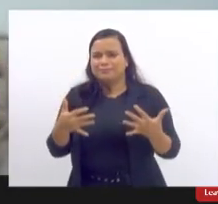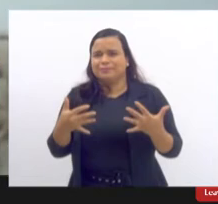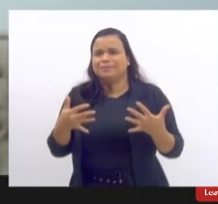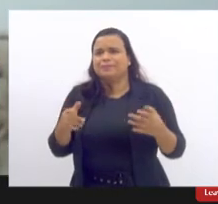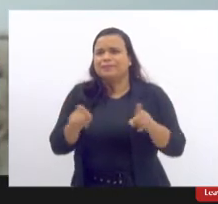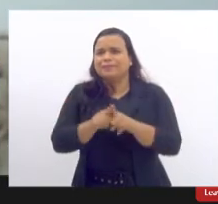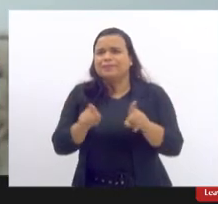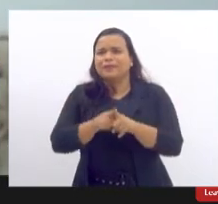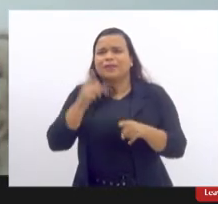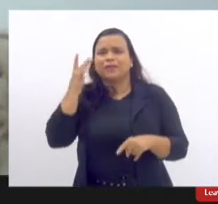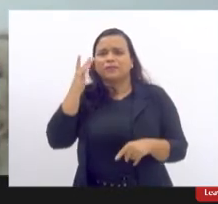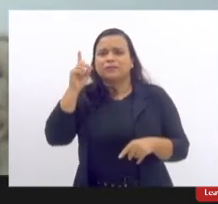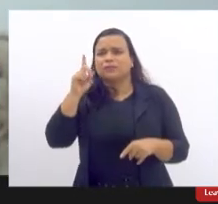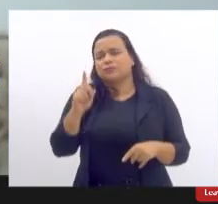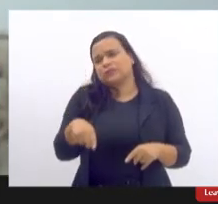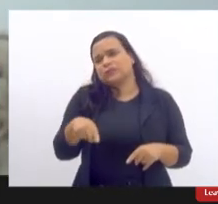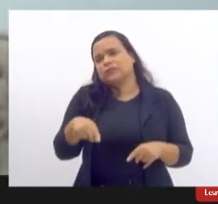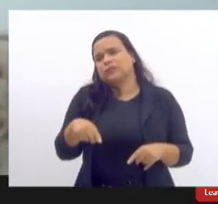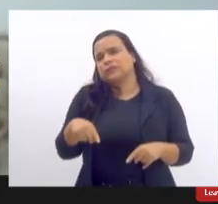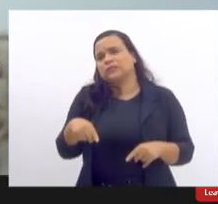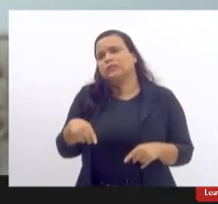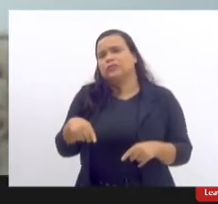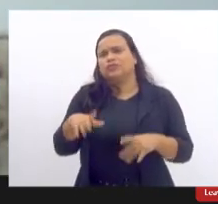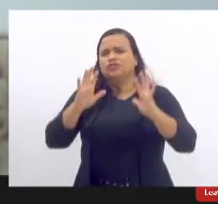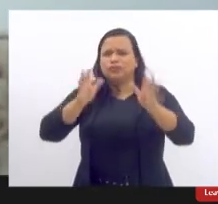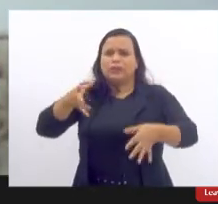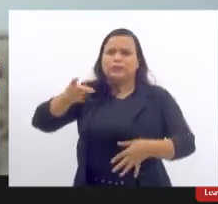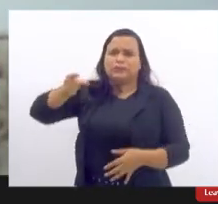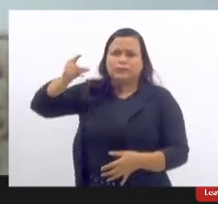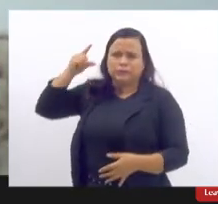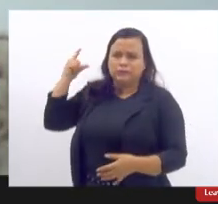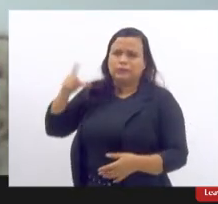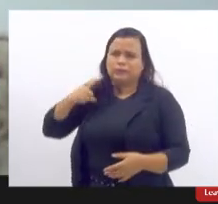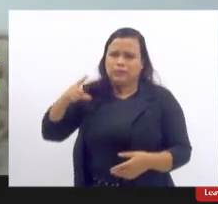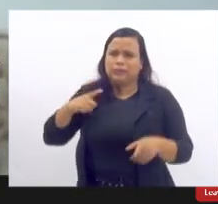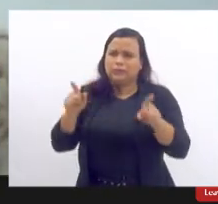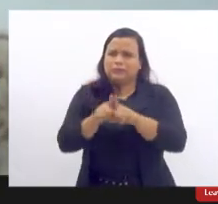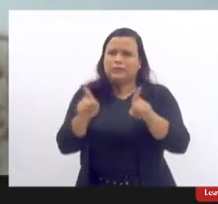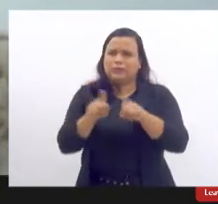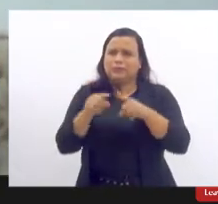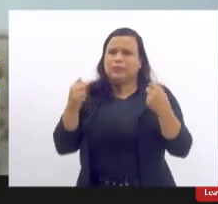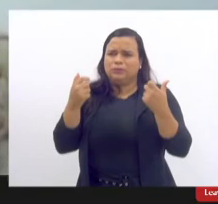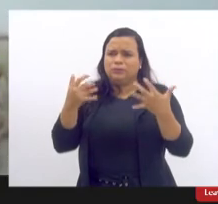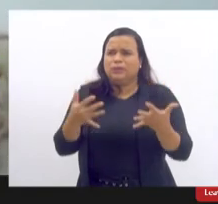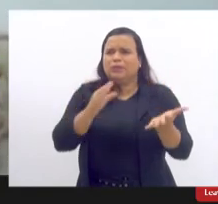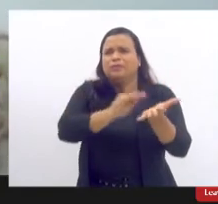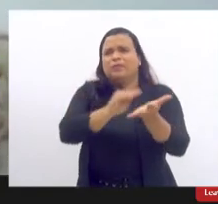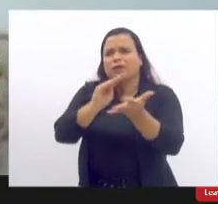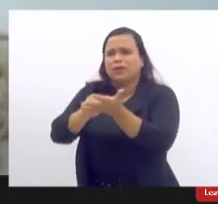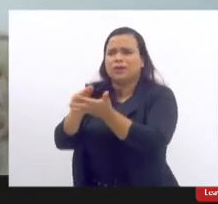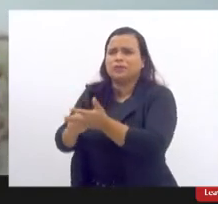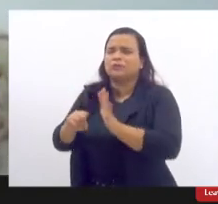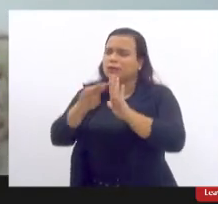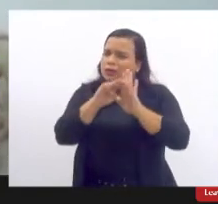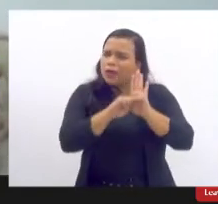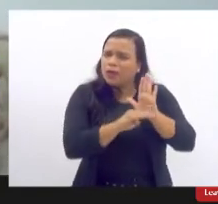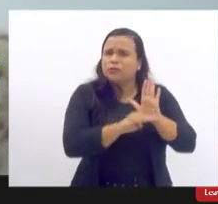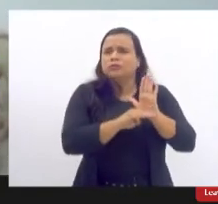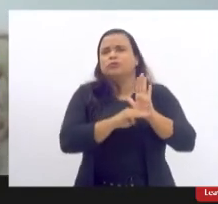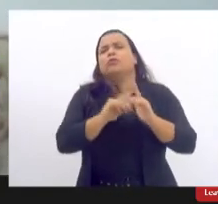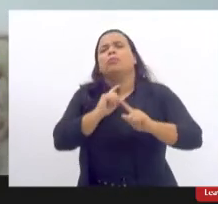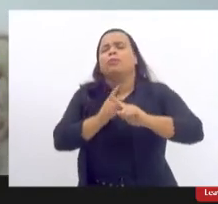uma questão que antecede antecede e que justifica inclusive a falta dos dados das notificações